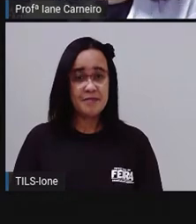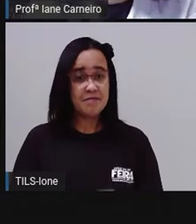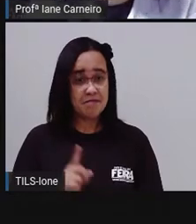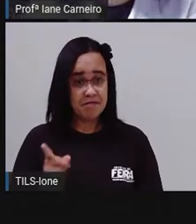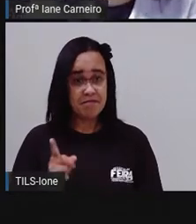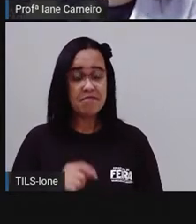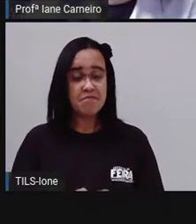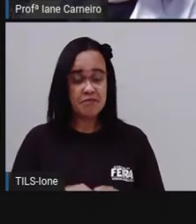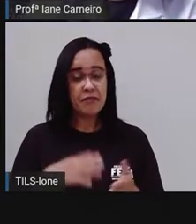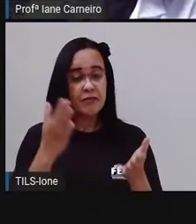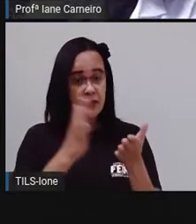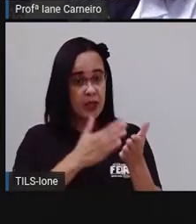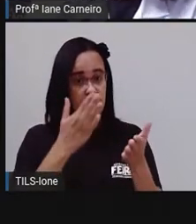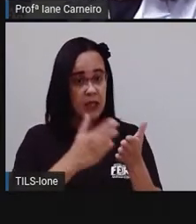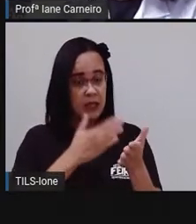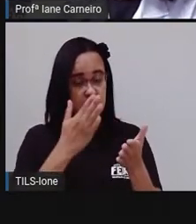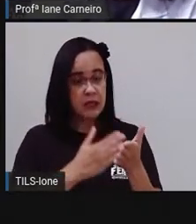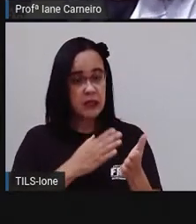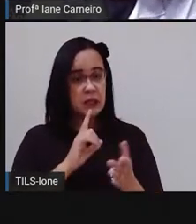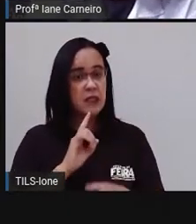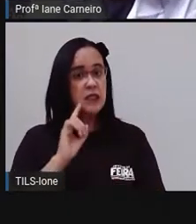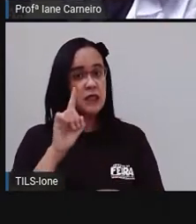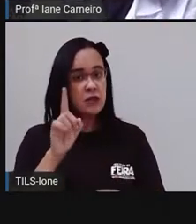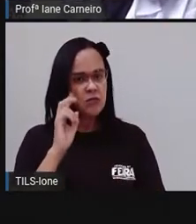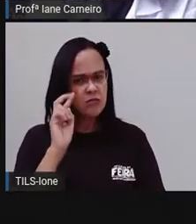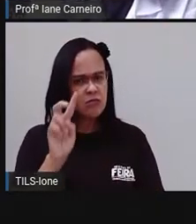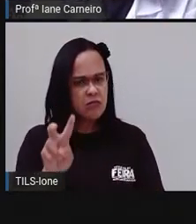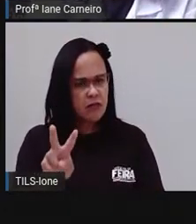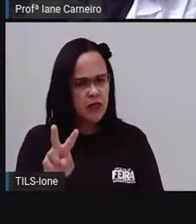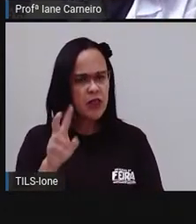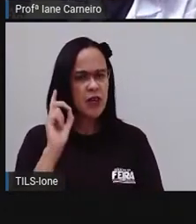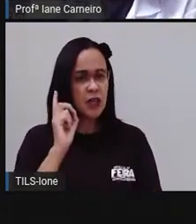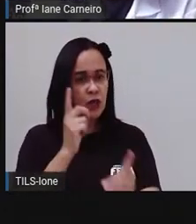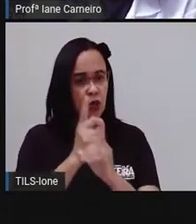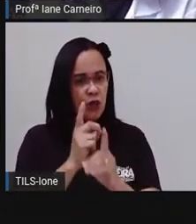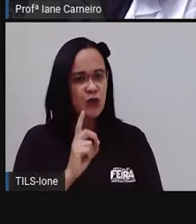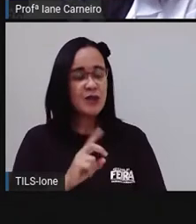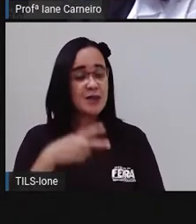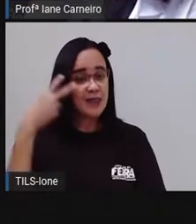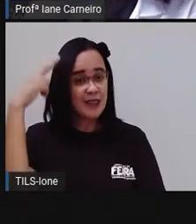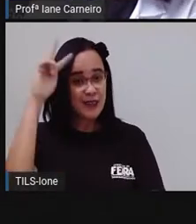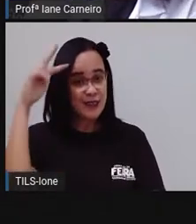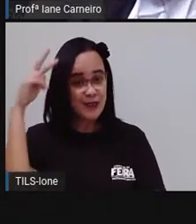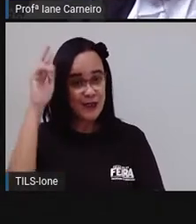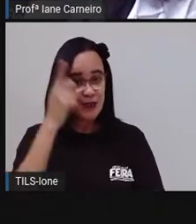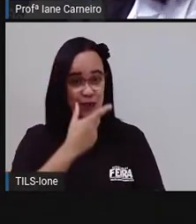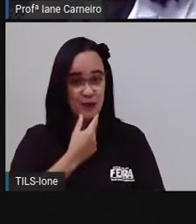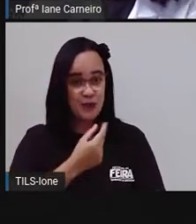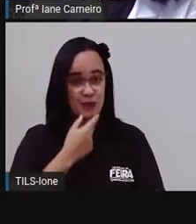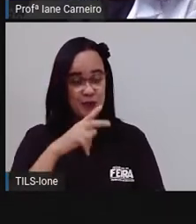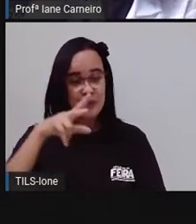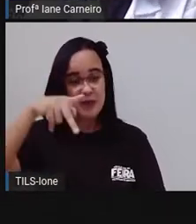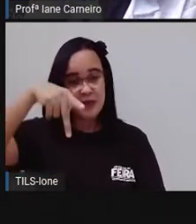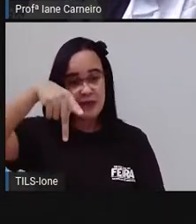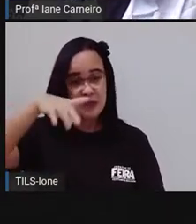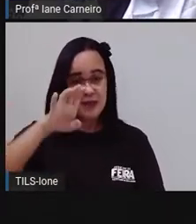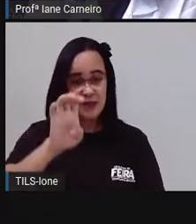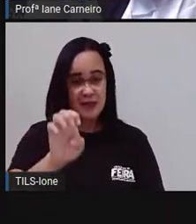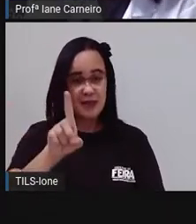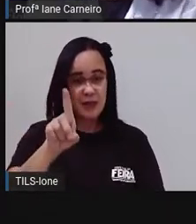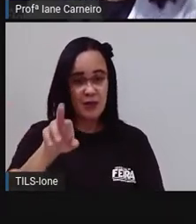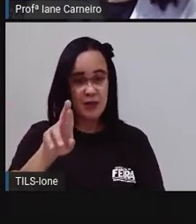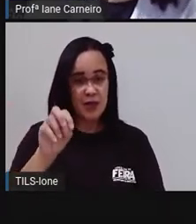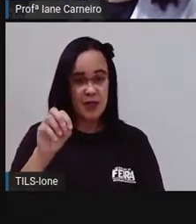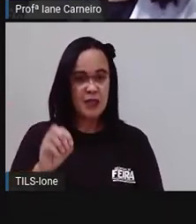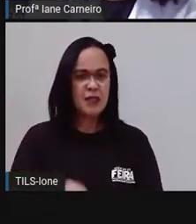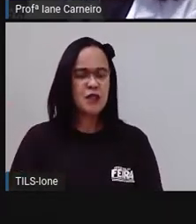Neste livro, você vai encontrar a história do menino Pedro, um garoto bem bacana, mas que vivia